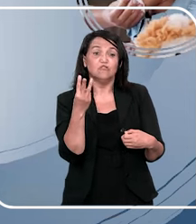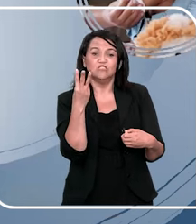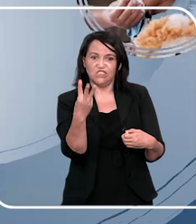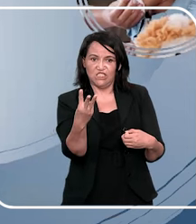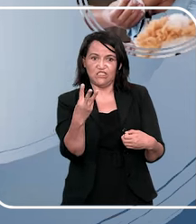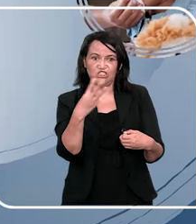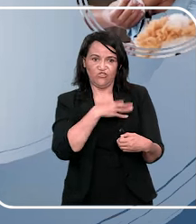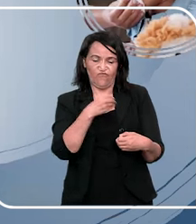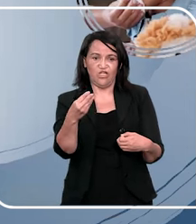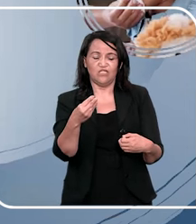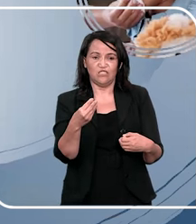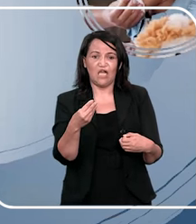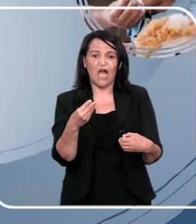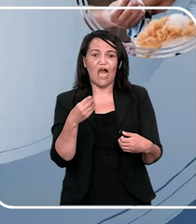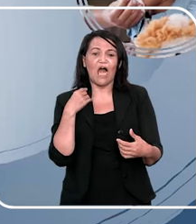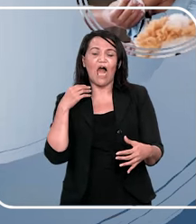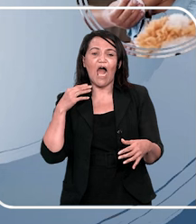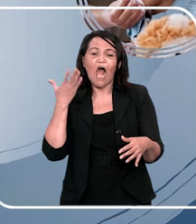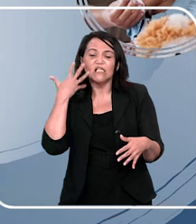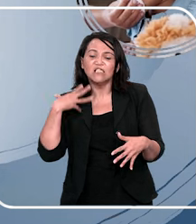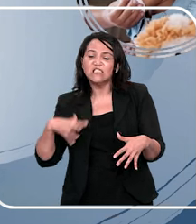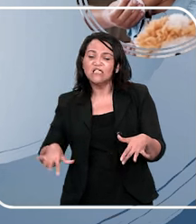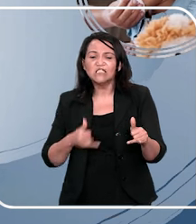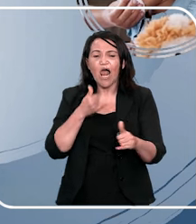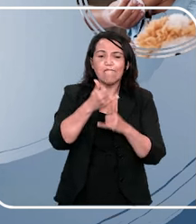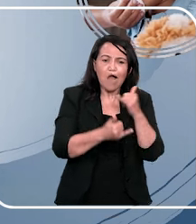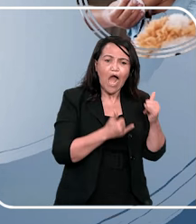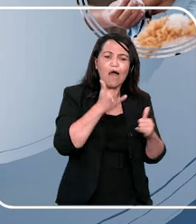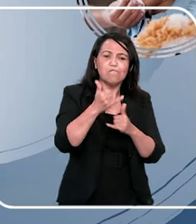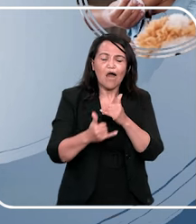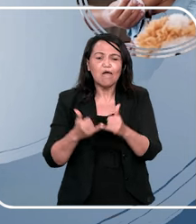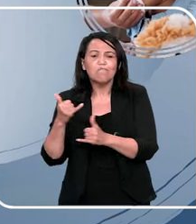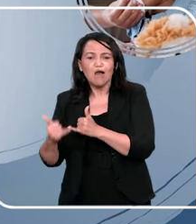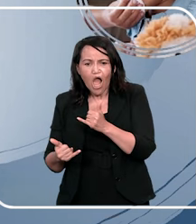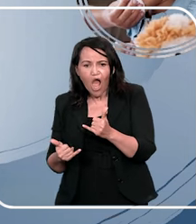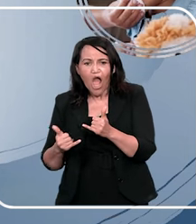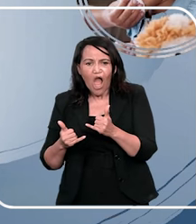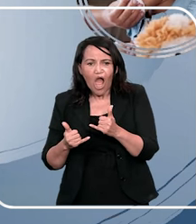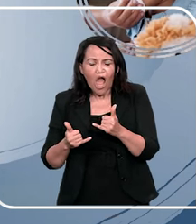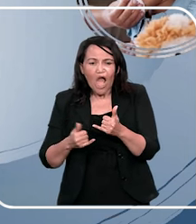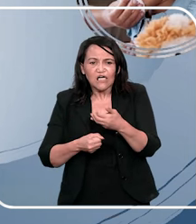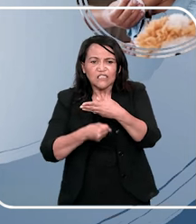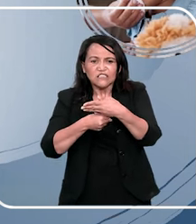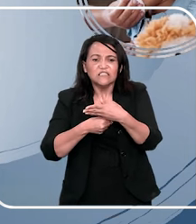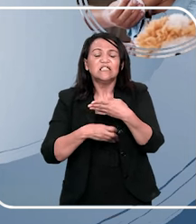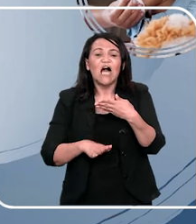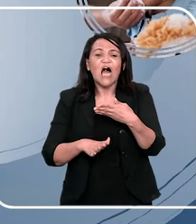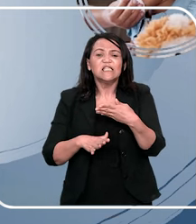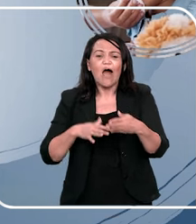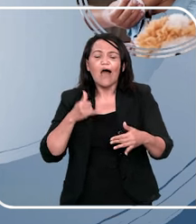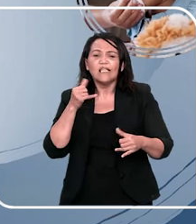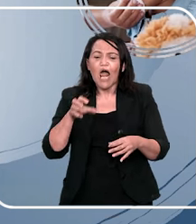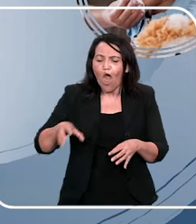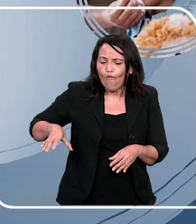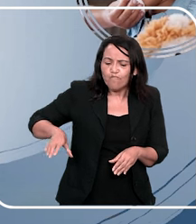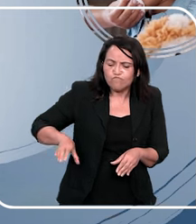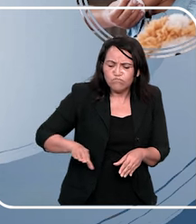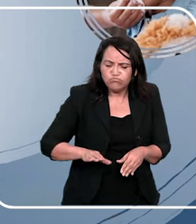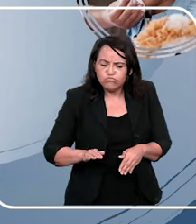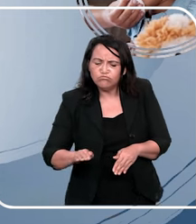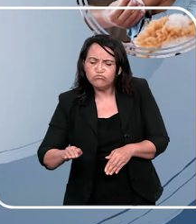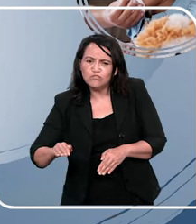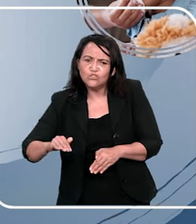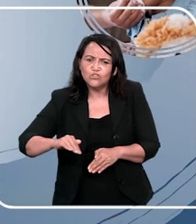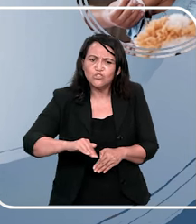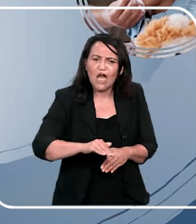e os crianças estavam brincando, não sei se vocês já fizeram isso, se fizeram até escrevem aí no bate-papo, a criança estava lá brincando, com o carrinho